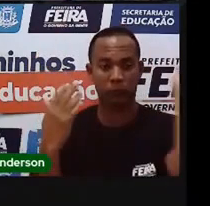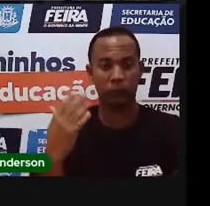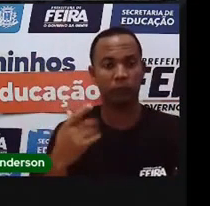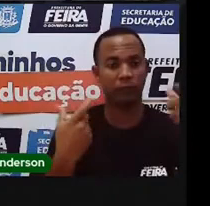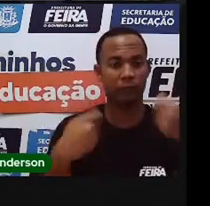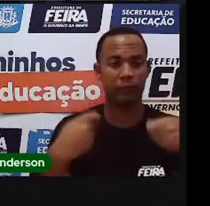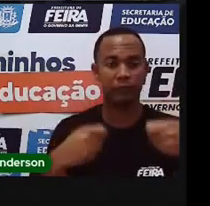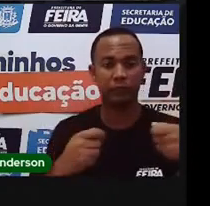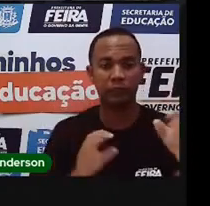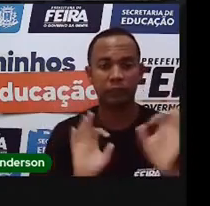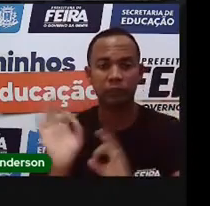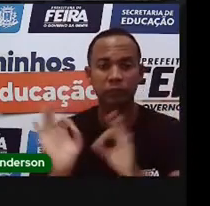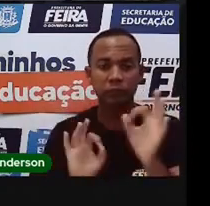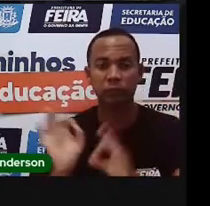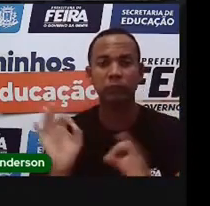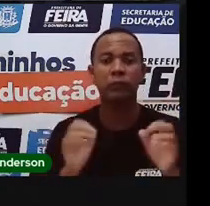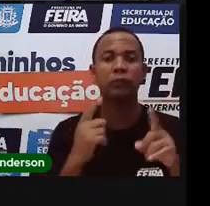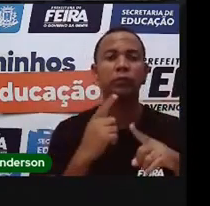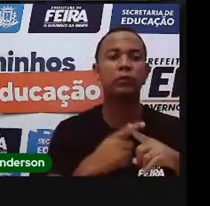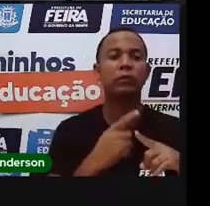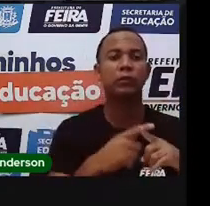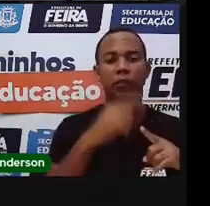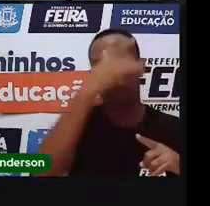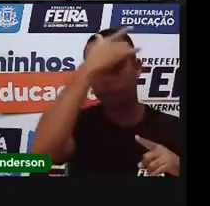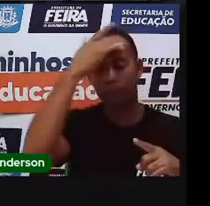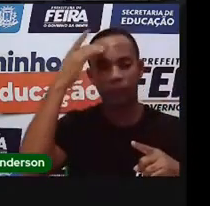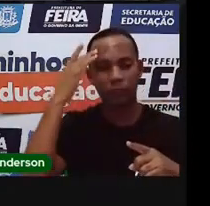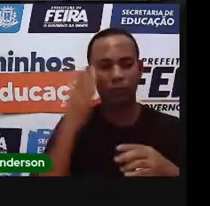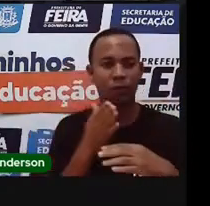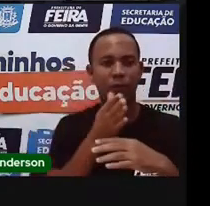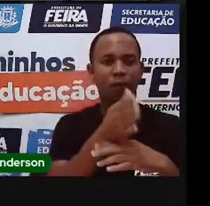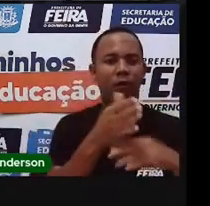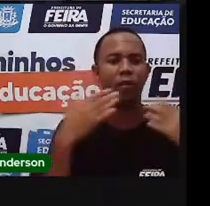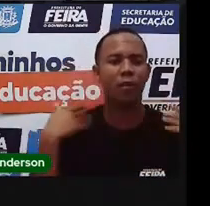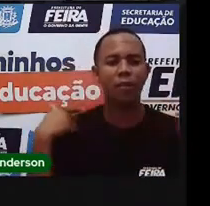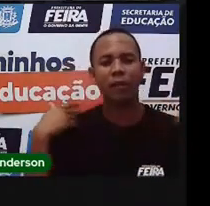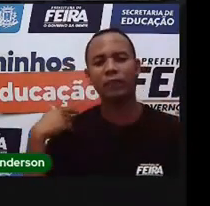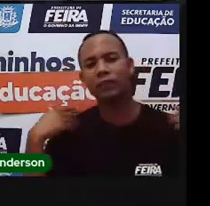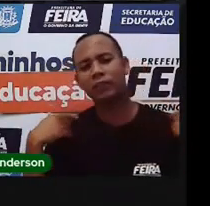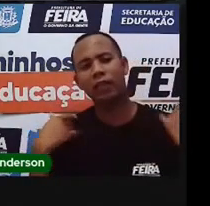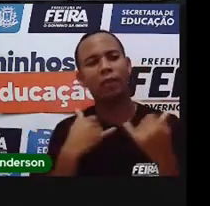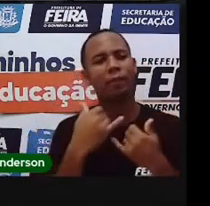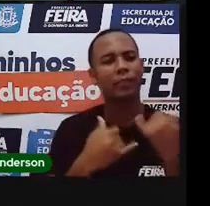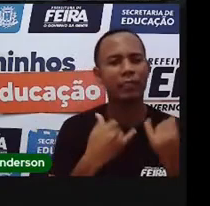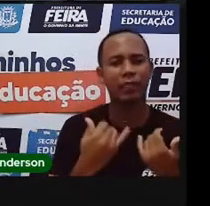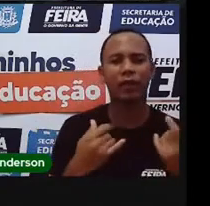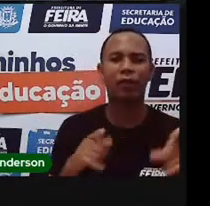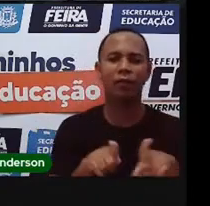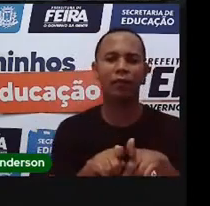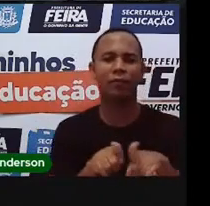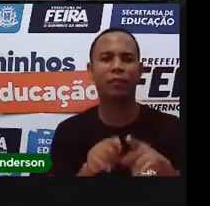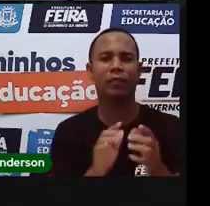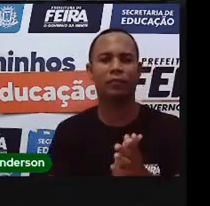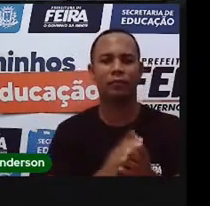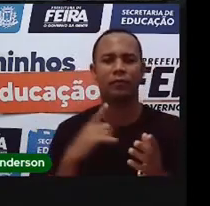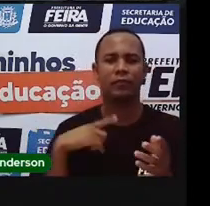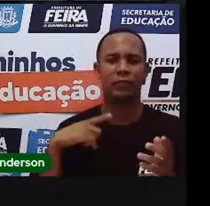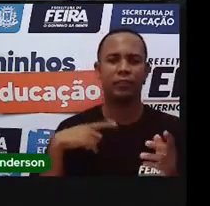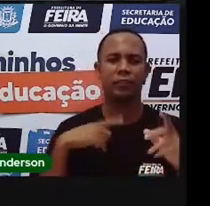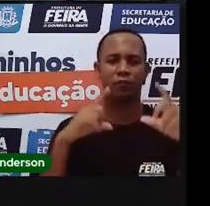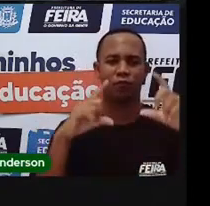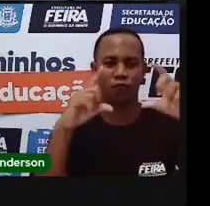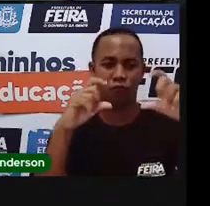para que a população tenha uma forma de lazer e diversão. Bom, aqui a gente tem uma foto